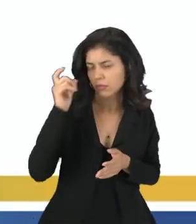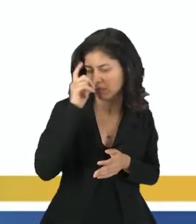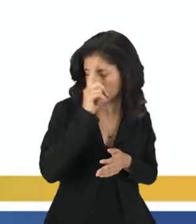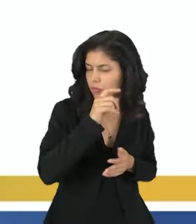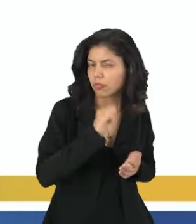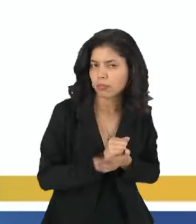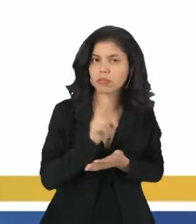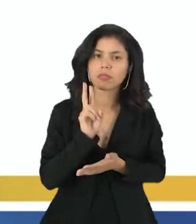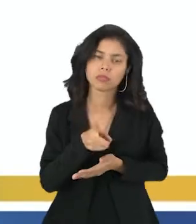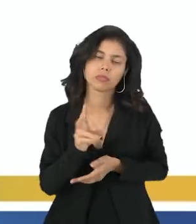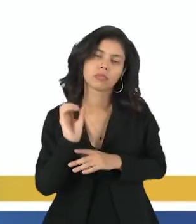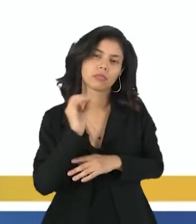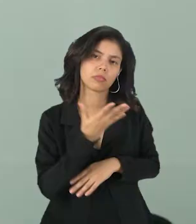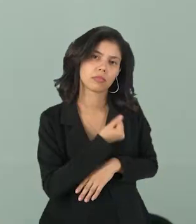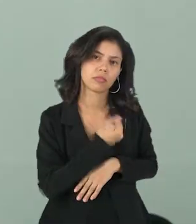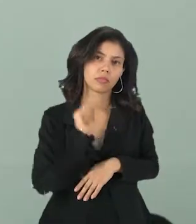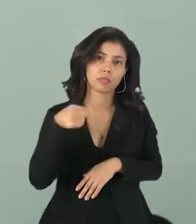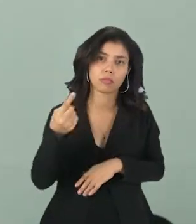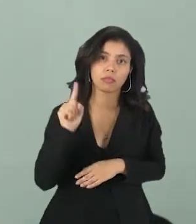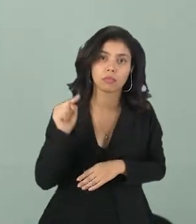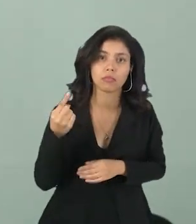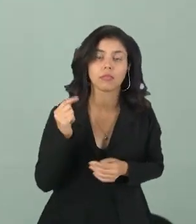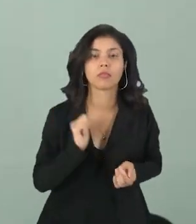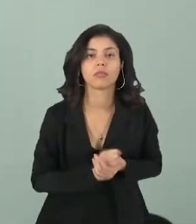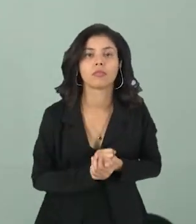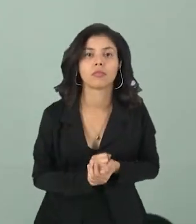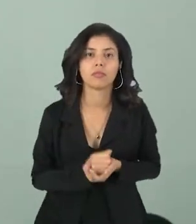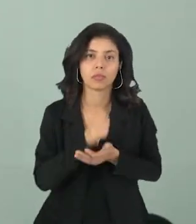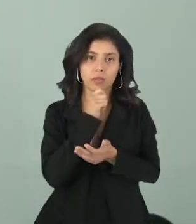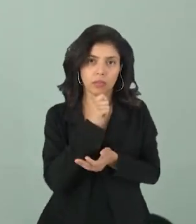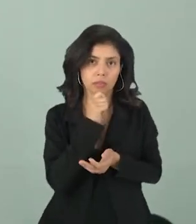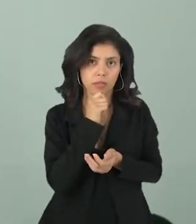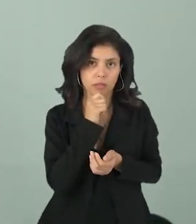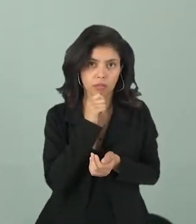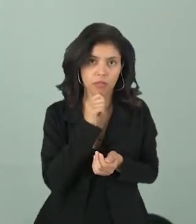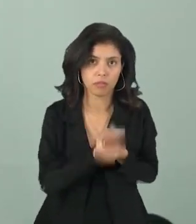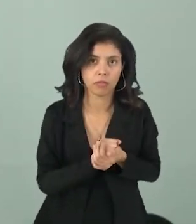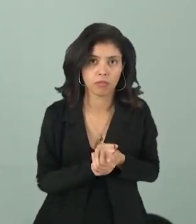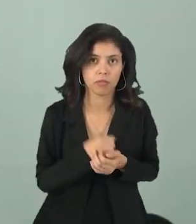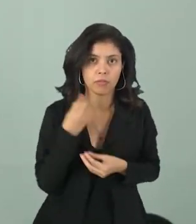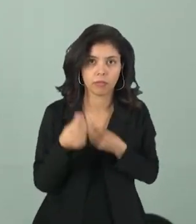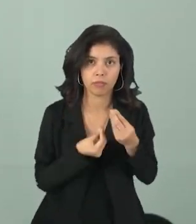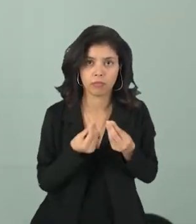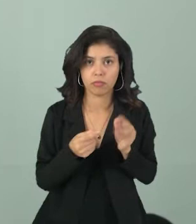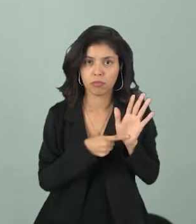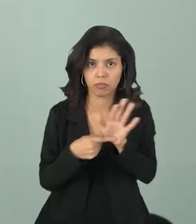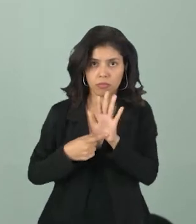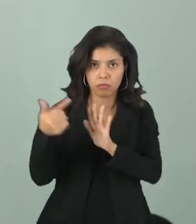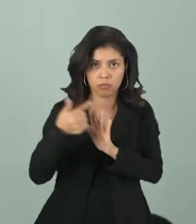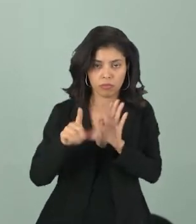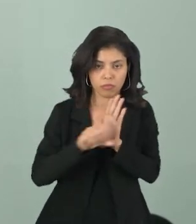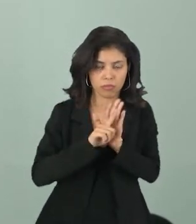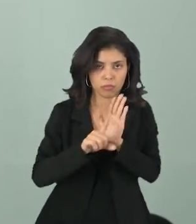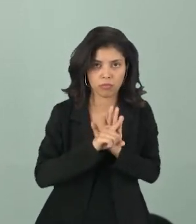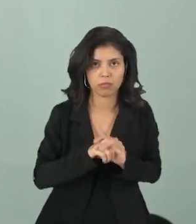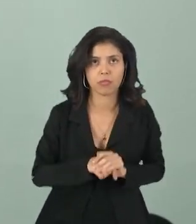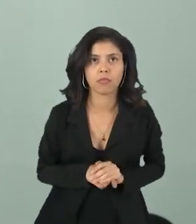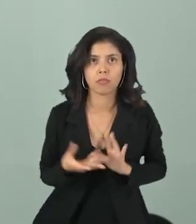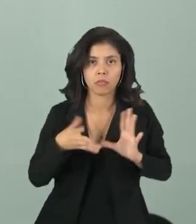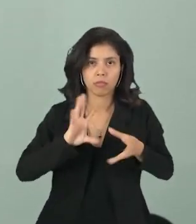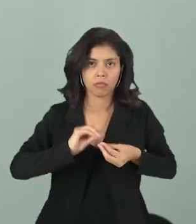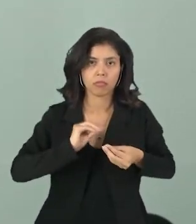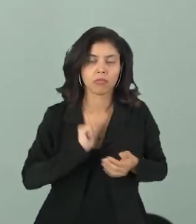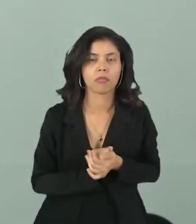complicado. Sempre tem um numerozinho ali depois da vírgula. E aí isso foi colocado como enunciado da segunda lei da termodinâmica. Então